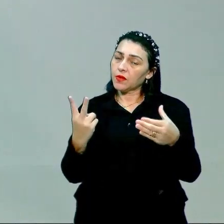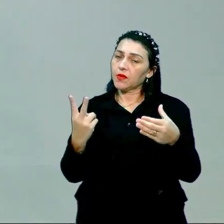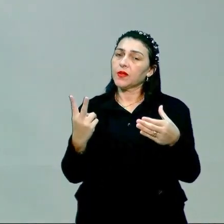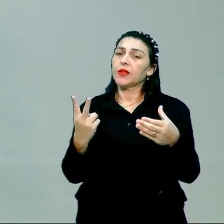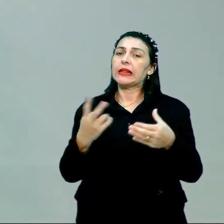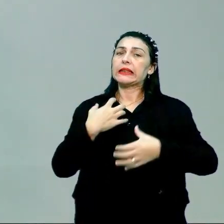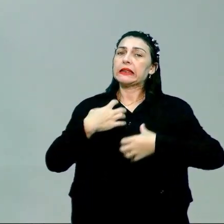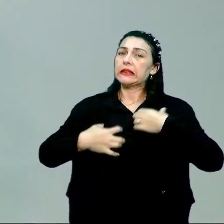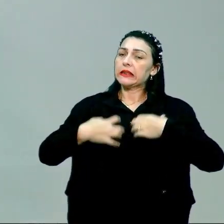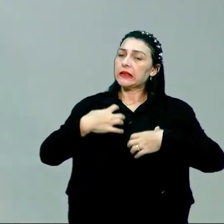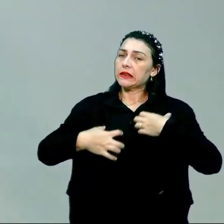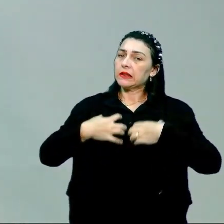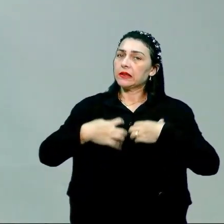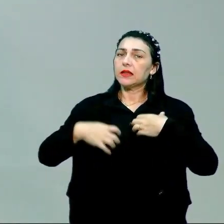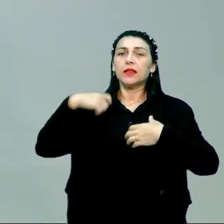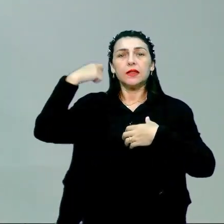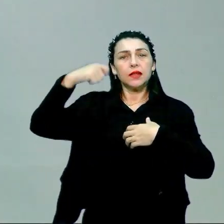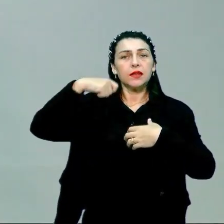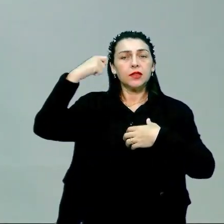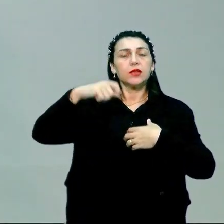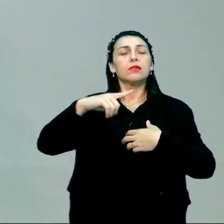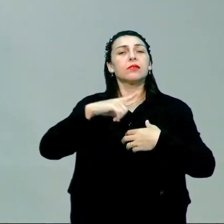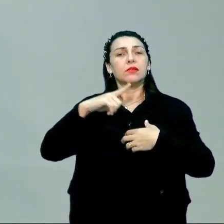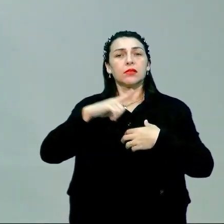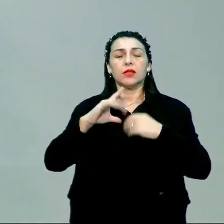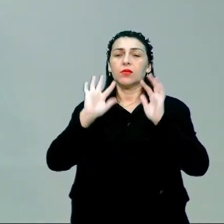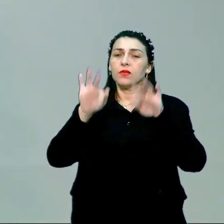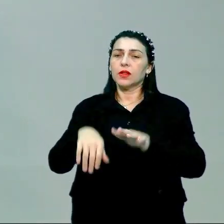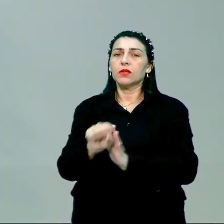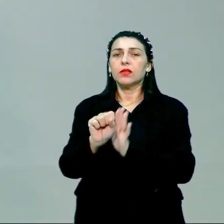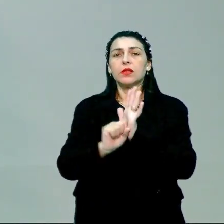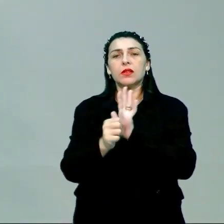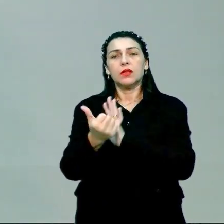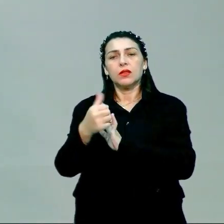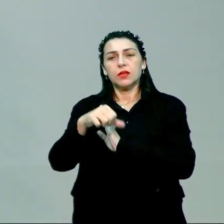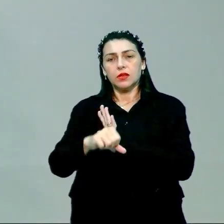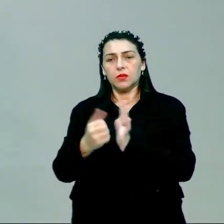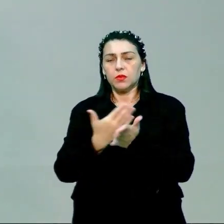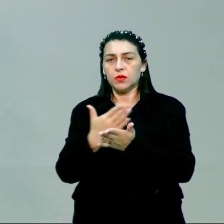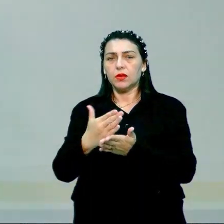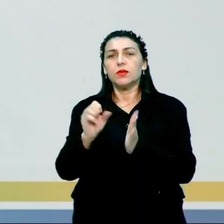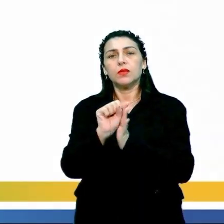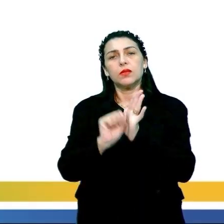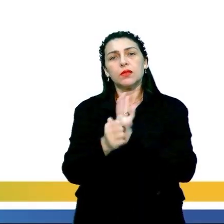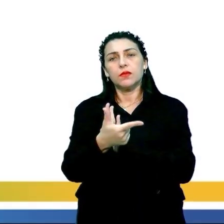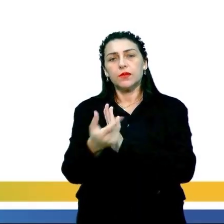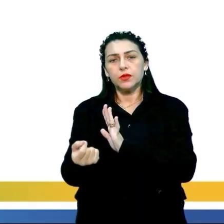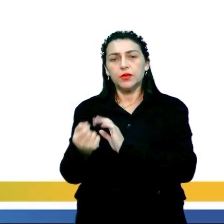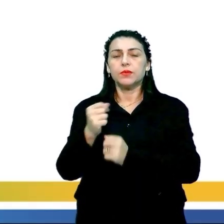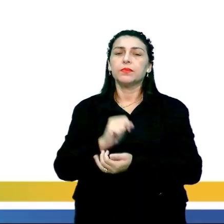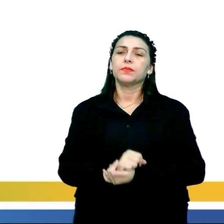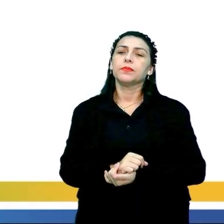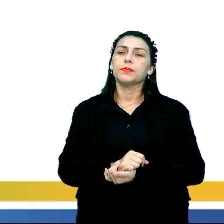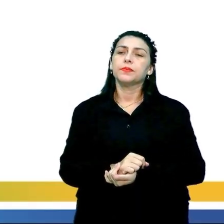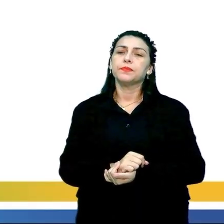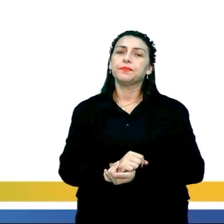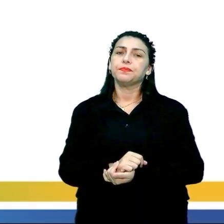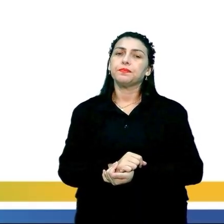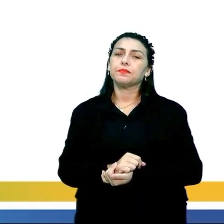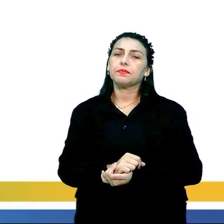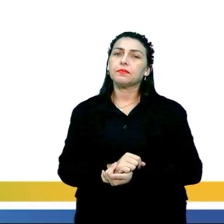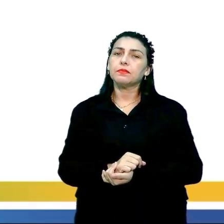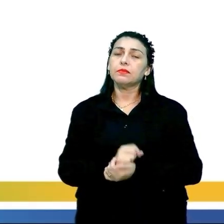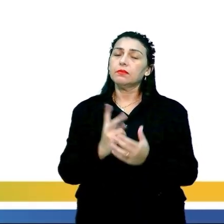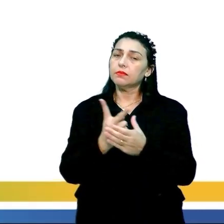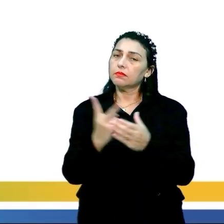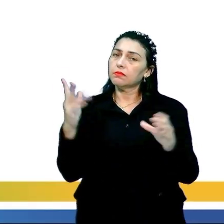inquietações que esses artistas carregam do final do século XIX para o início do século XX. As vanguardas,